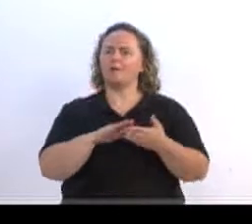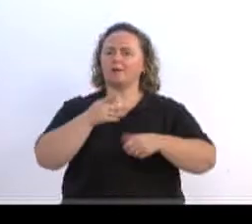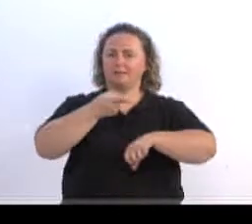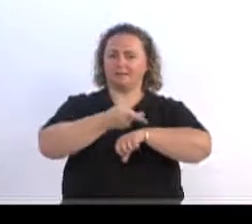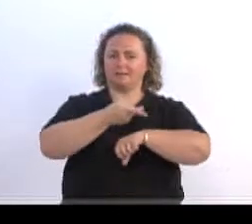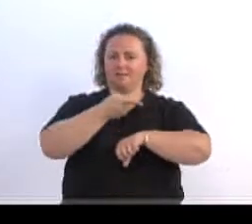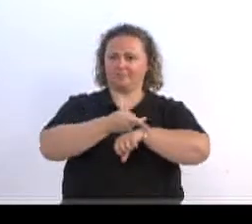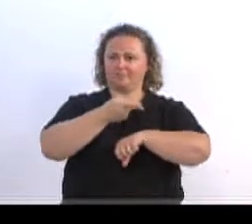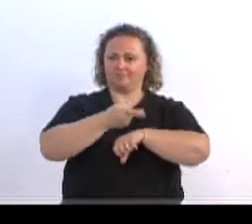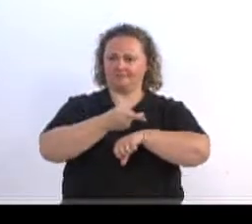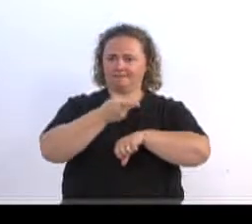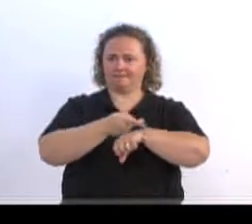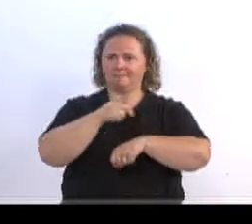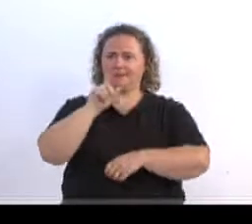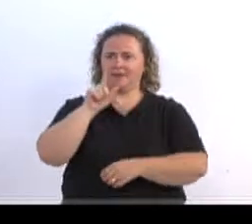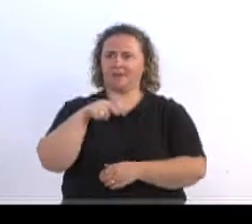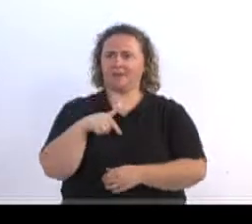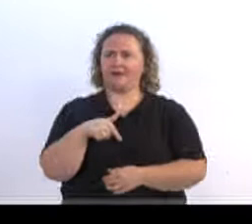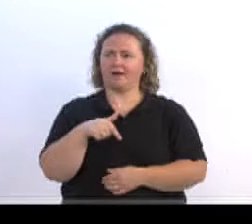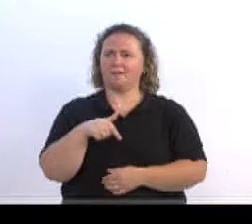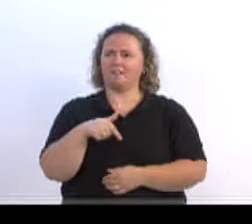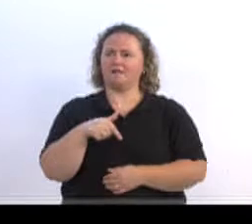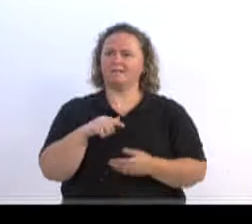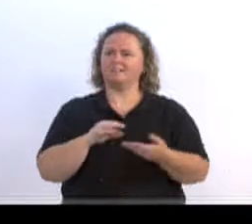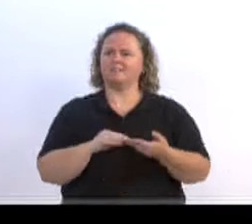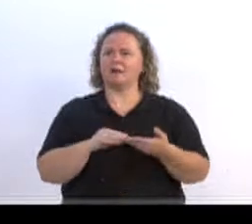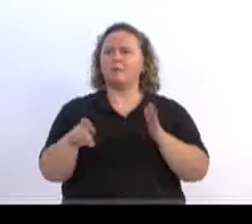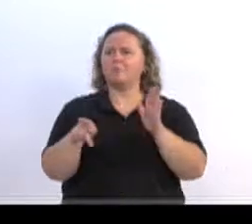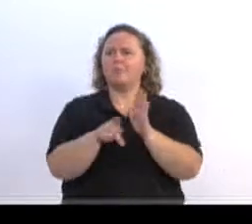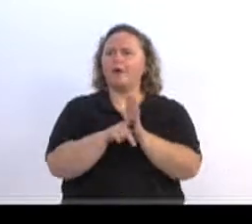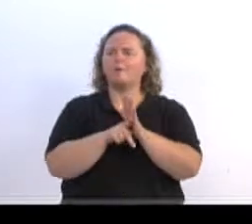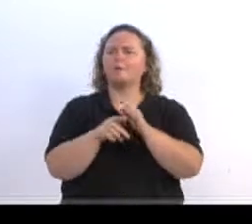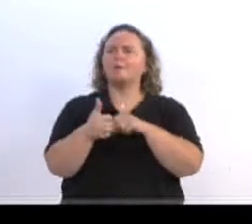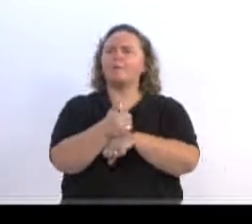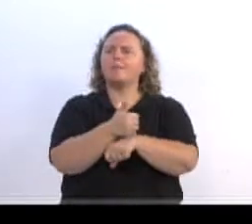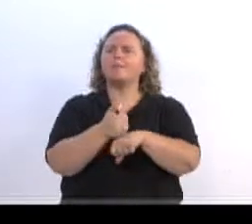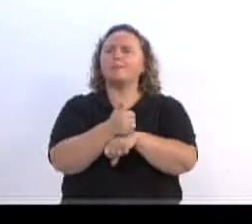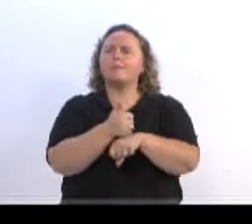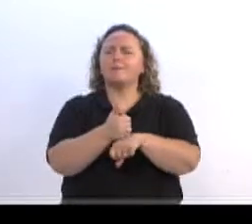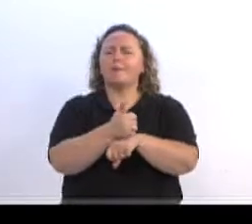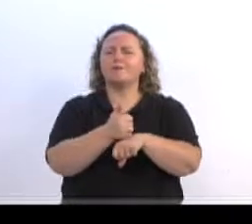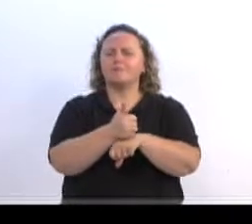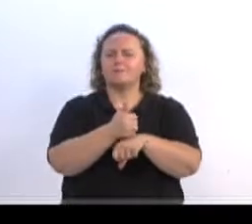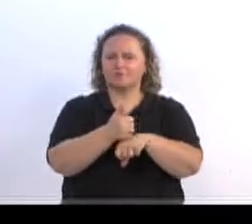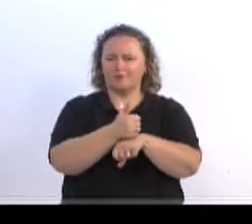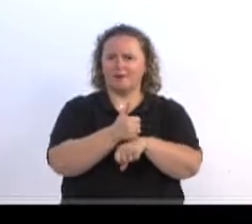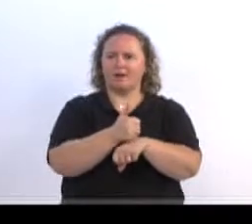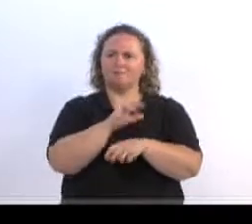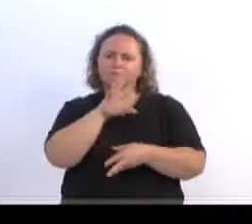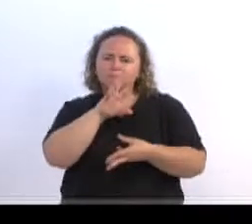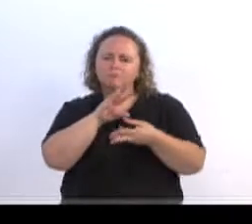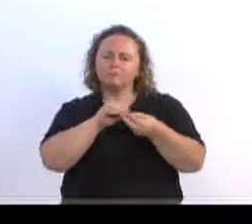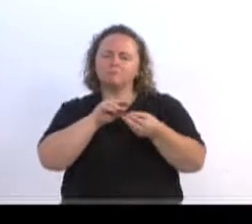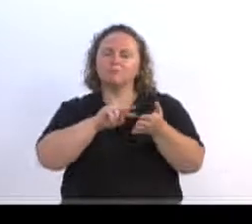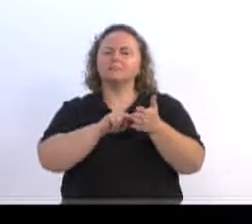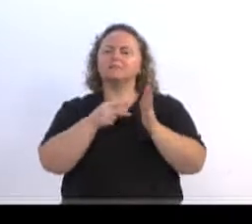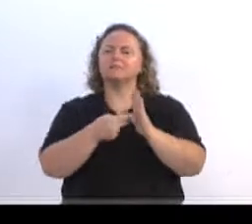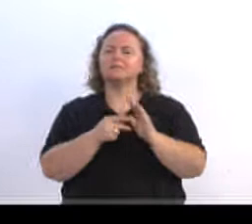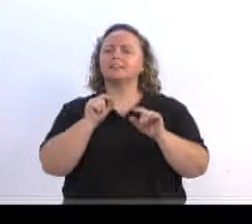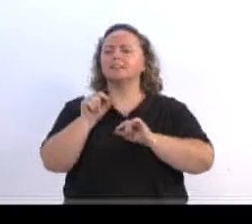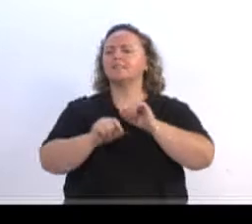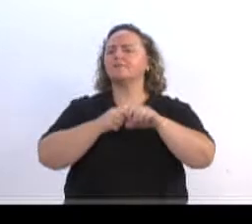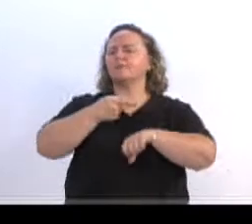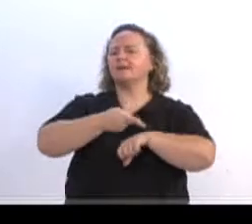Gracious Profissionalism. Meu inglês não é muito bom, mas enfim, em síntese, o que significa esse troféu?